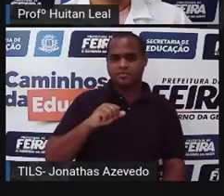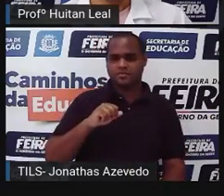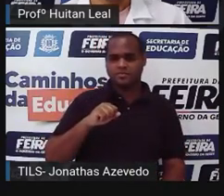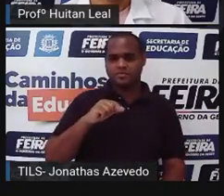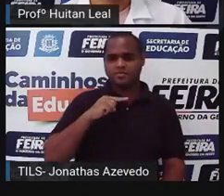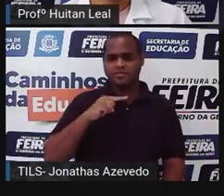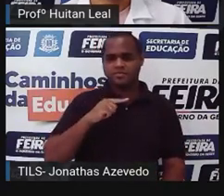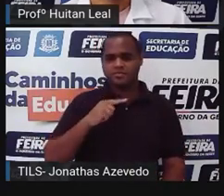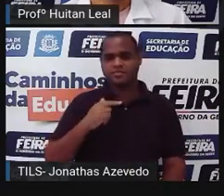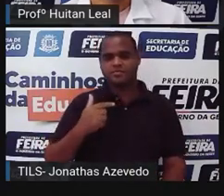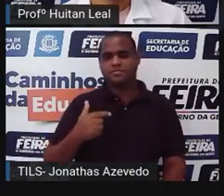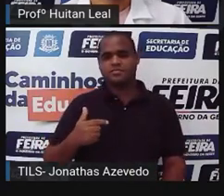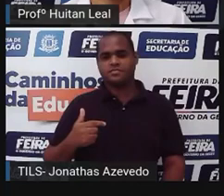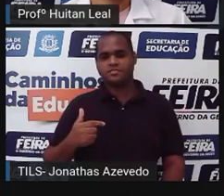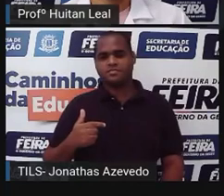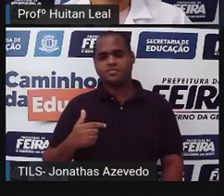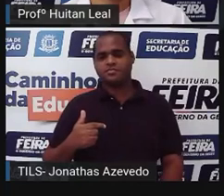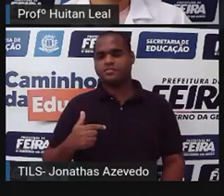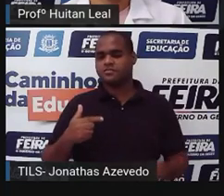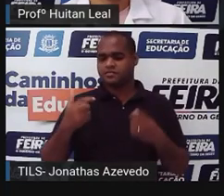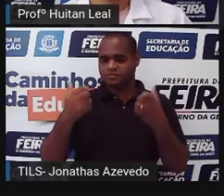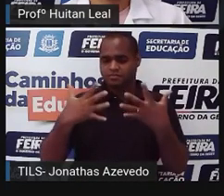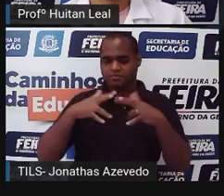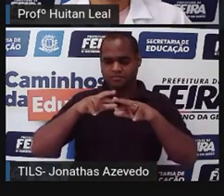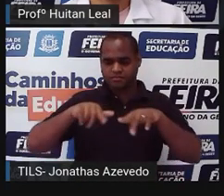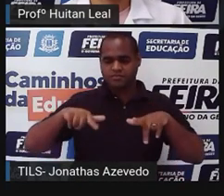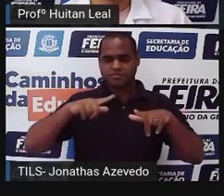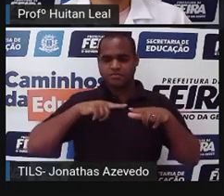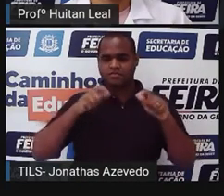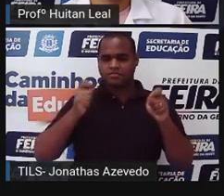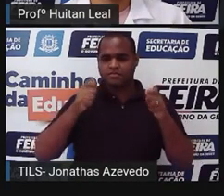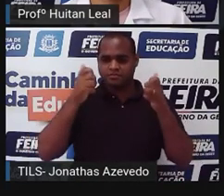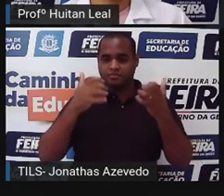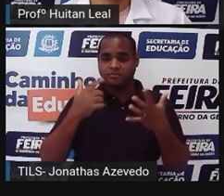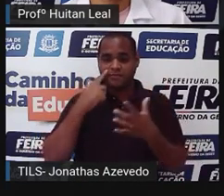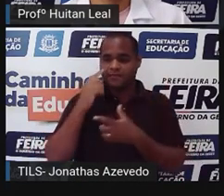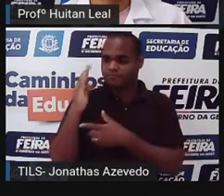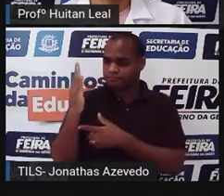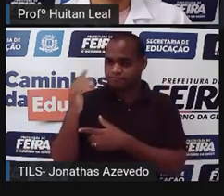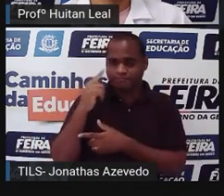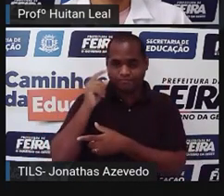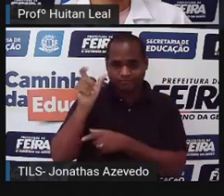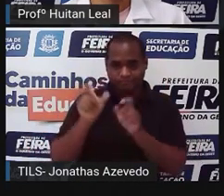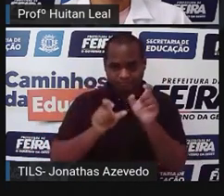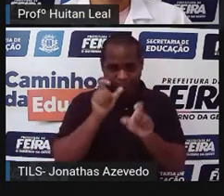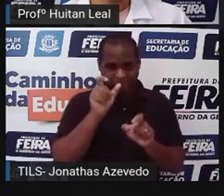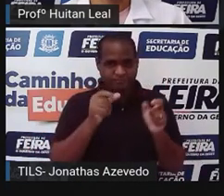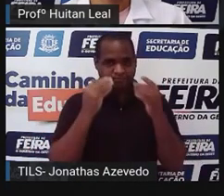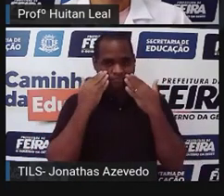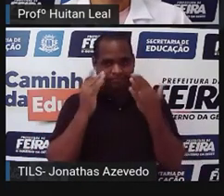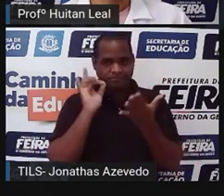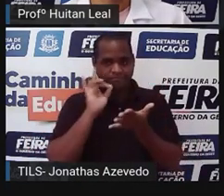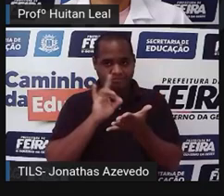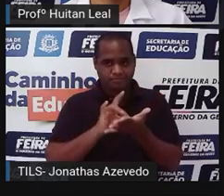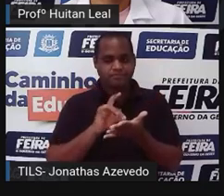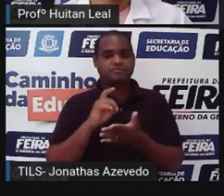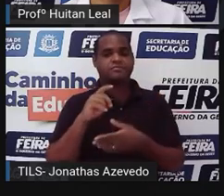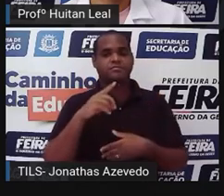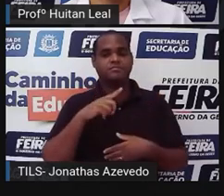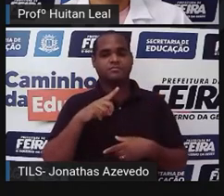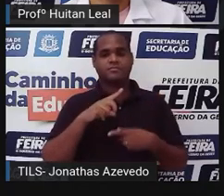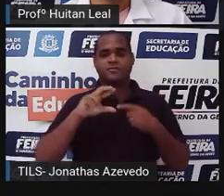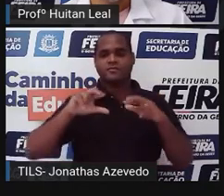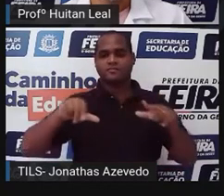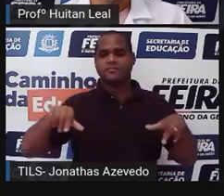personagens, personagem fantástico que é o reflexo, os personagens que representam, de alguma forma, o real, que são os outros